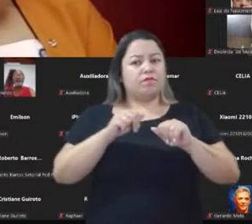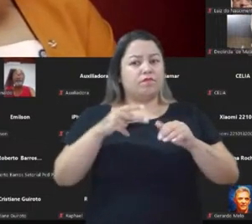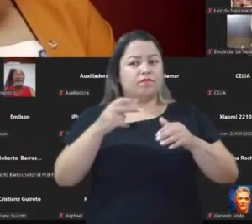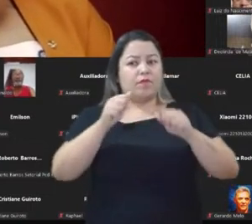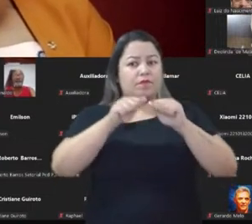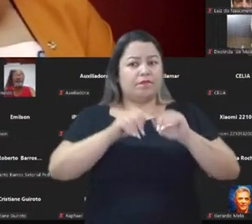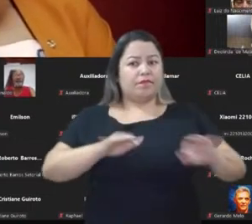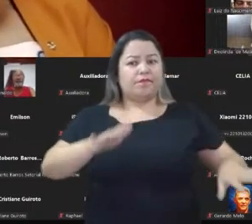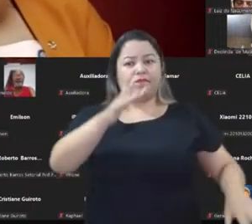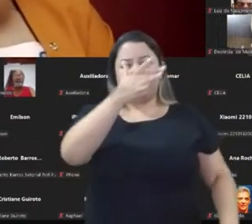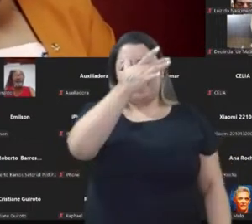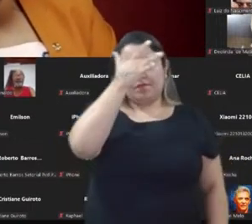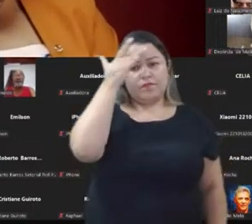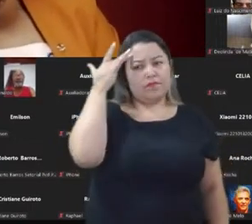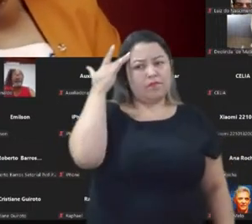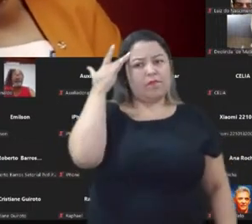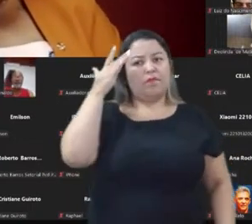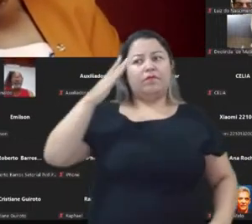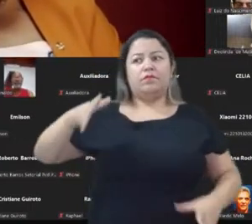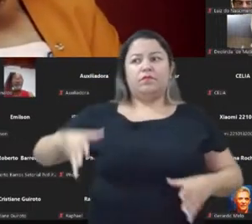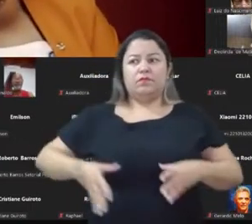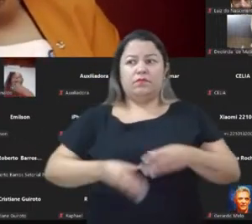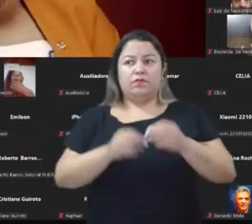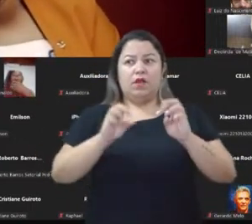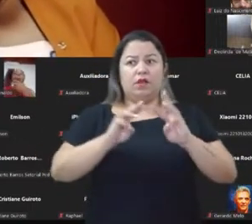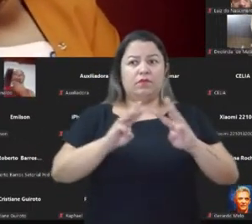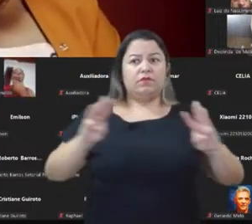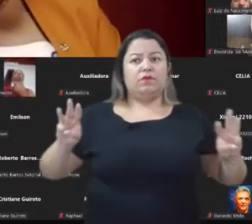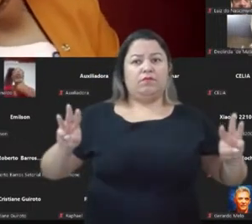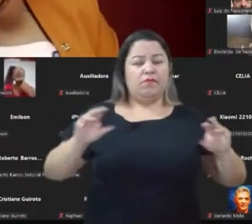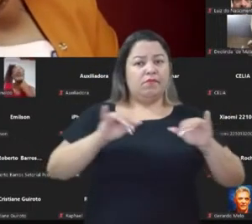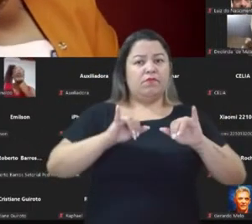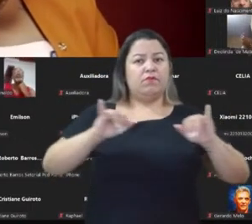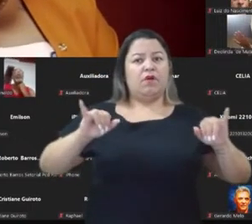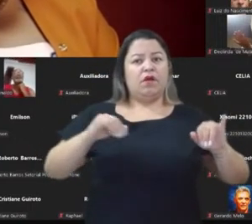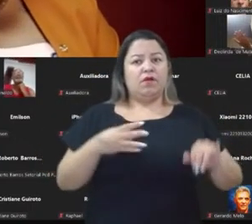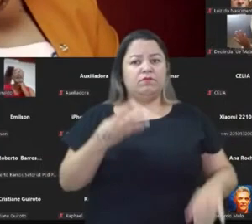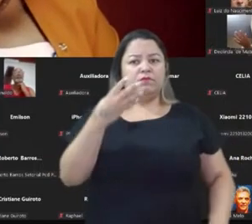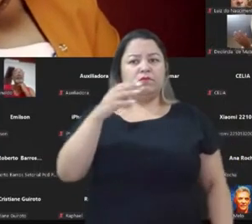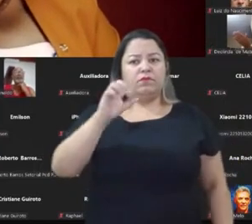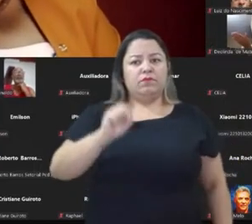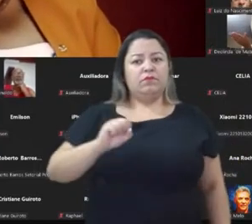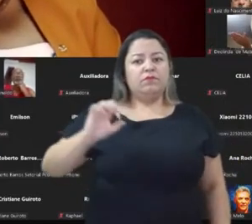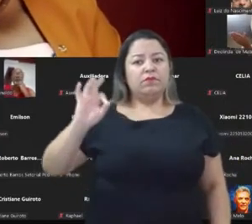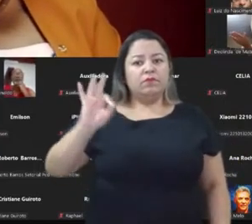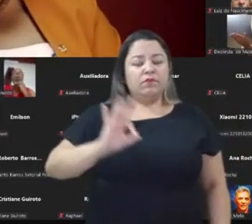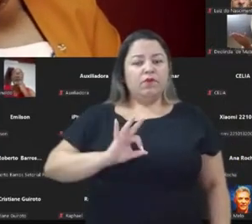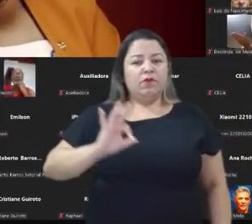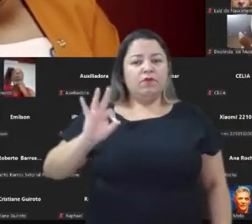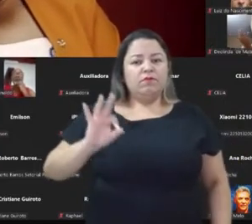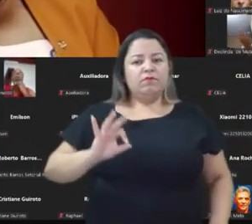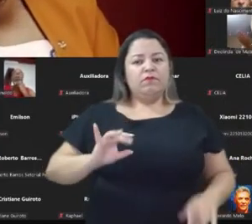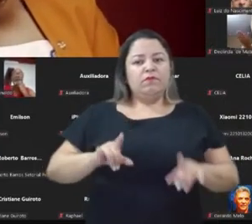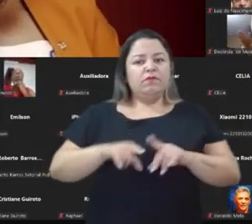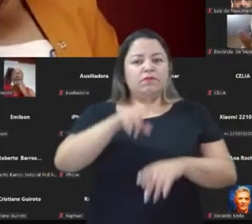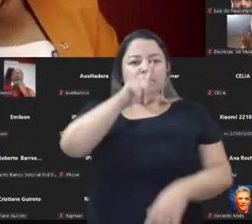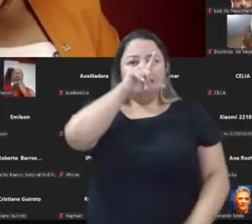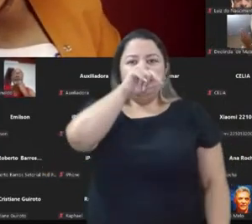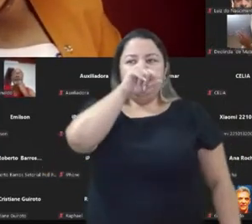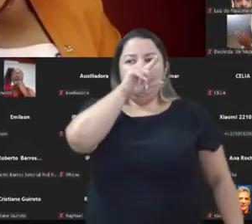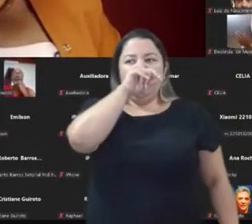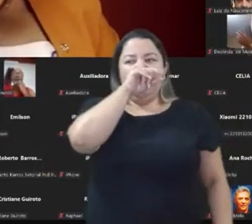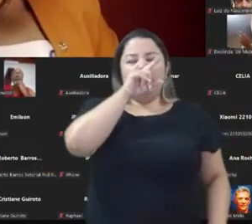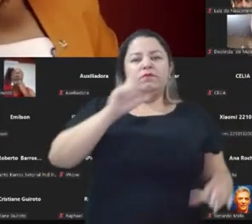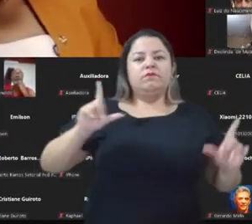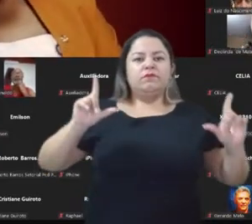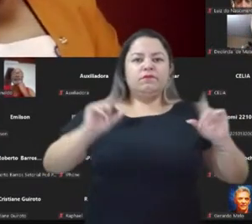Esse tráfego agregado para sites, notícias, ele caiu 48% anteriormente no Twitter, essa redução foi